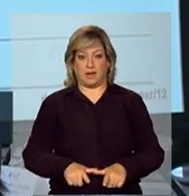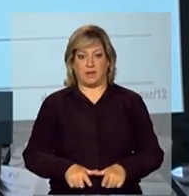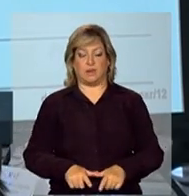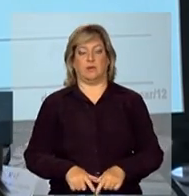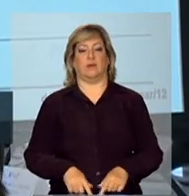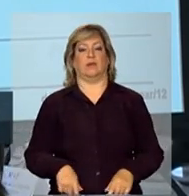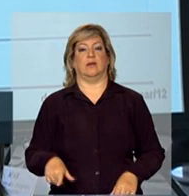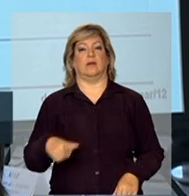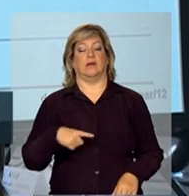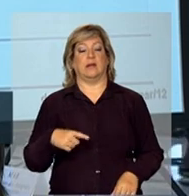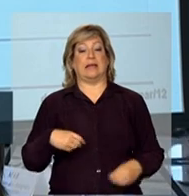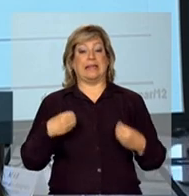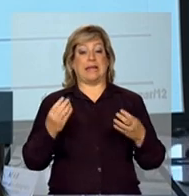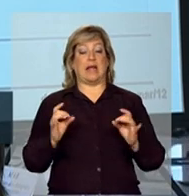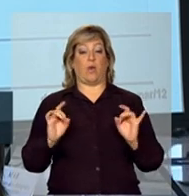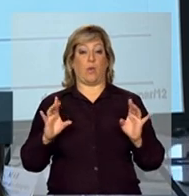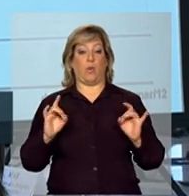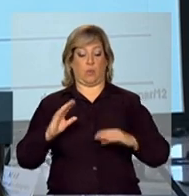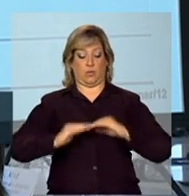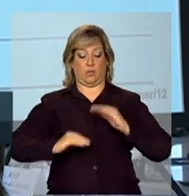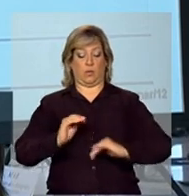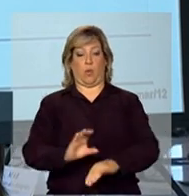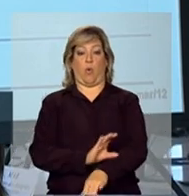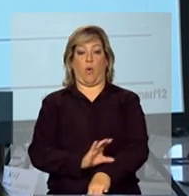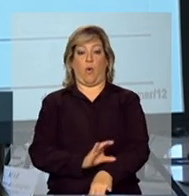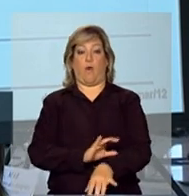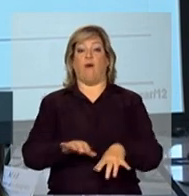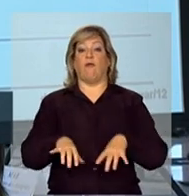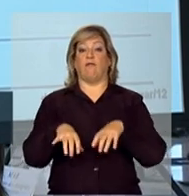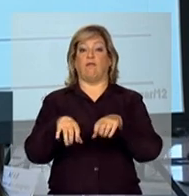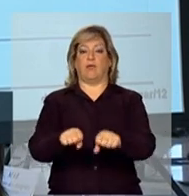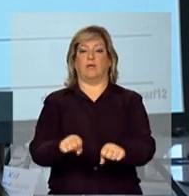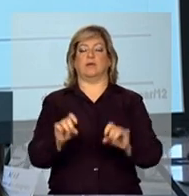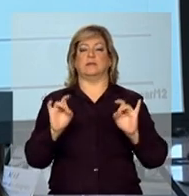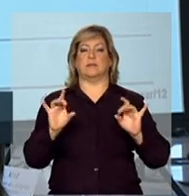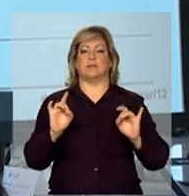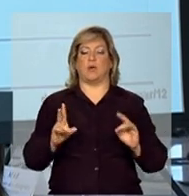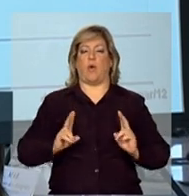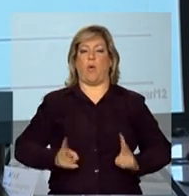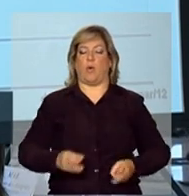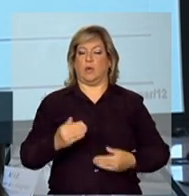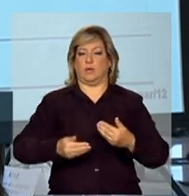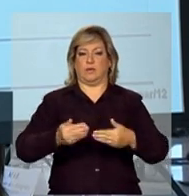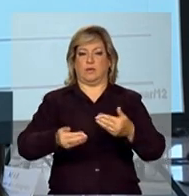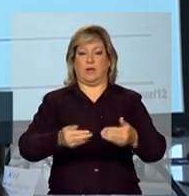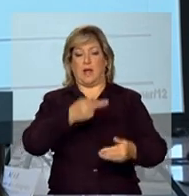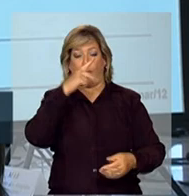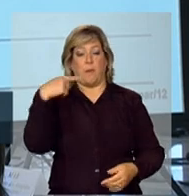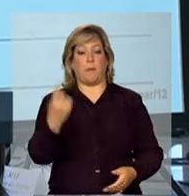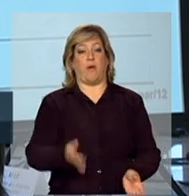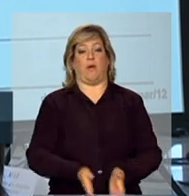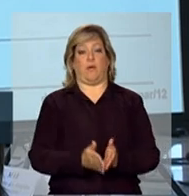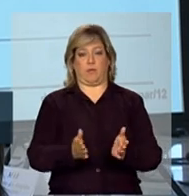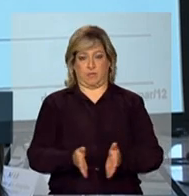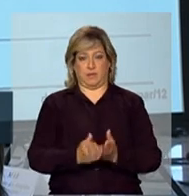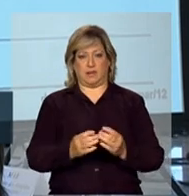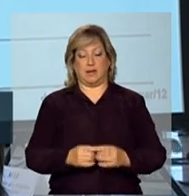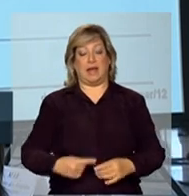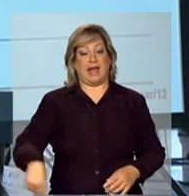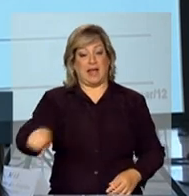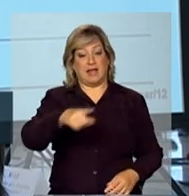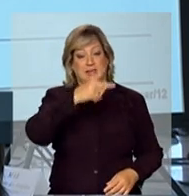qualificação profissional, cursos de formação continuada para a população pobre. Essa população